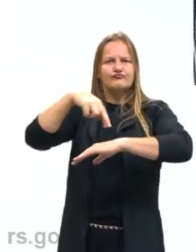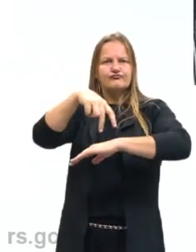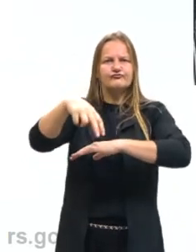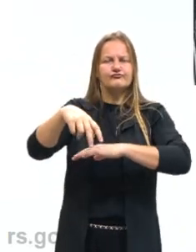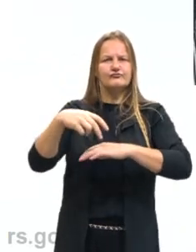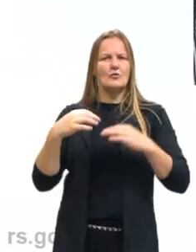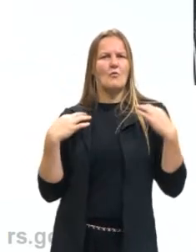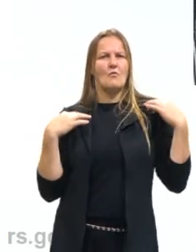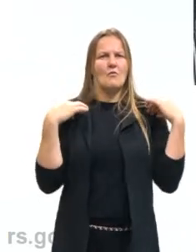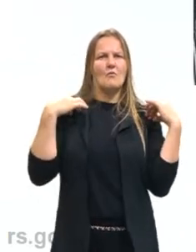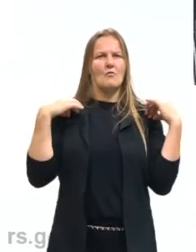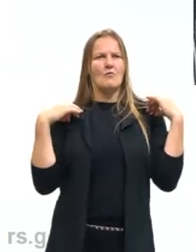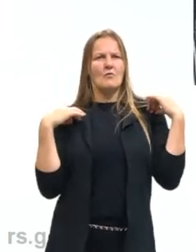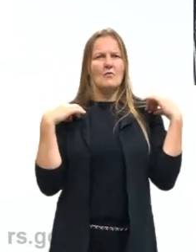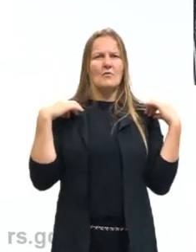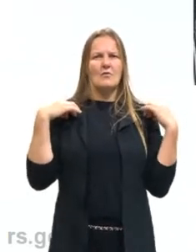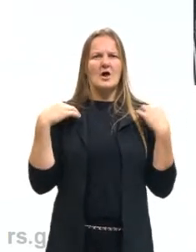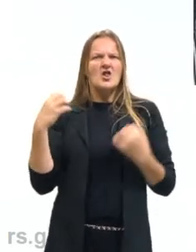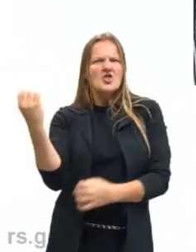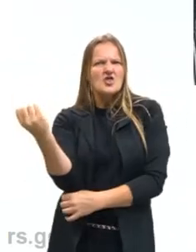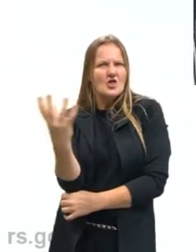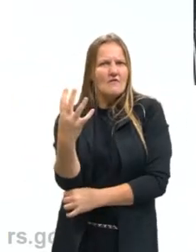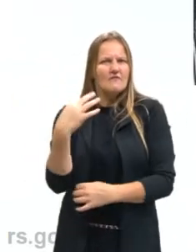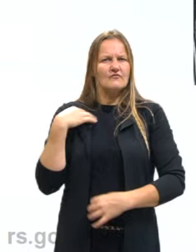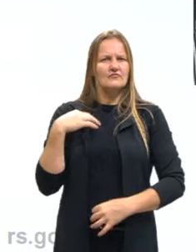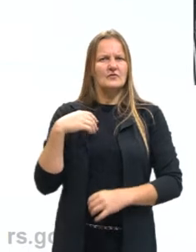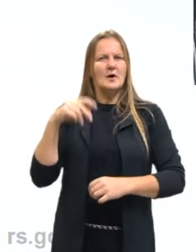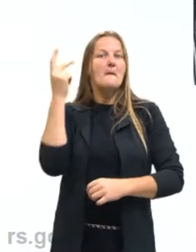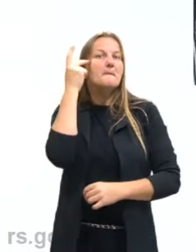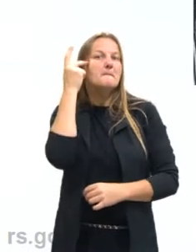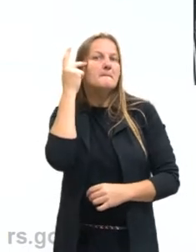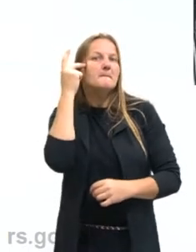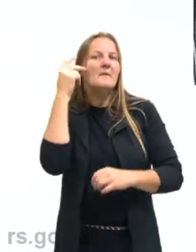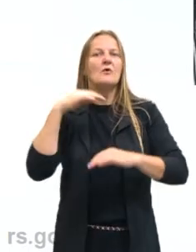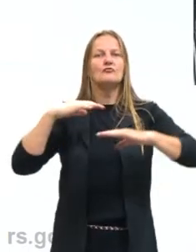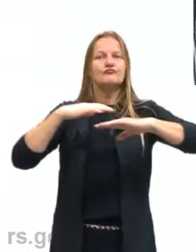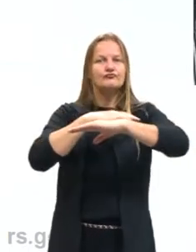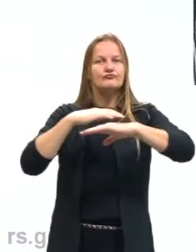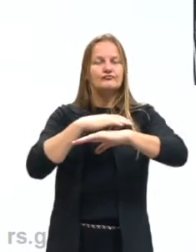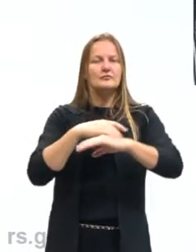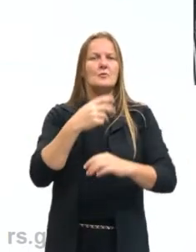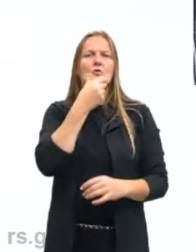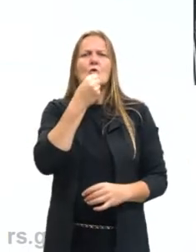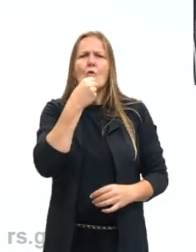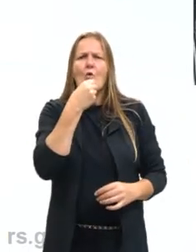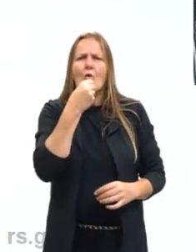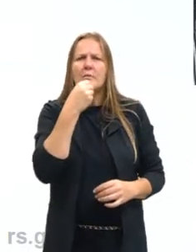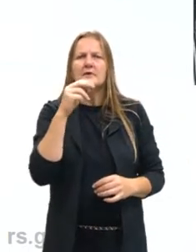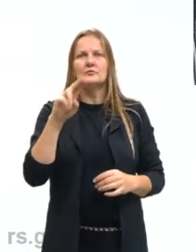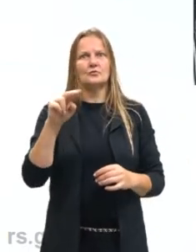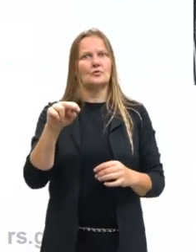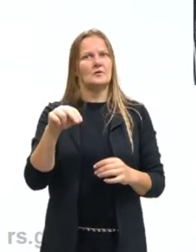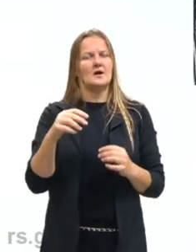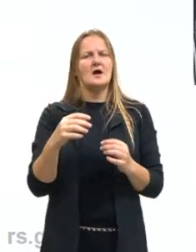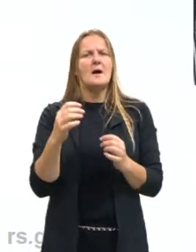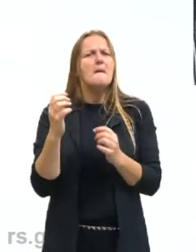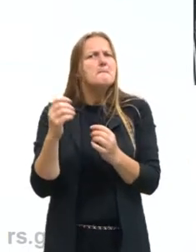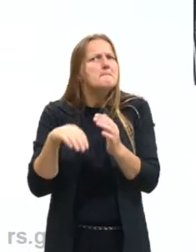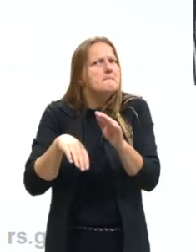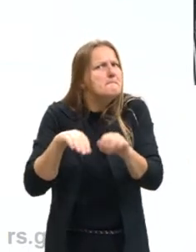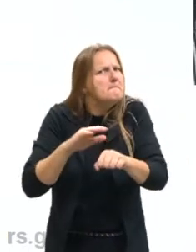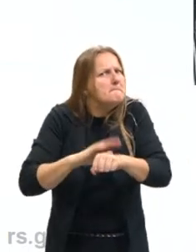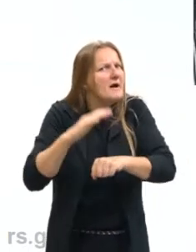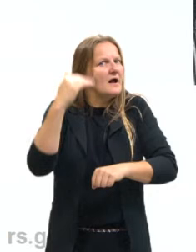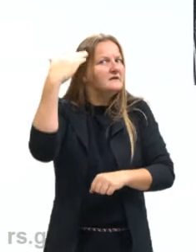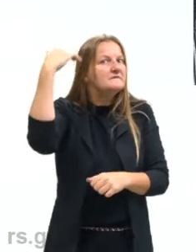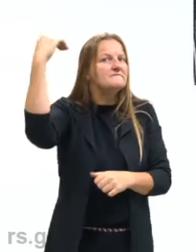traje New Look, uma proposta tropical para o guarda-roupa masculino. Suas obras mais conhecidas